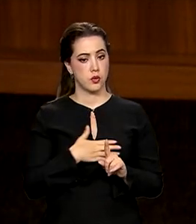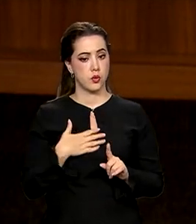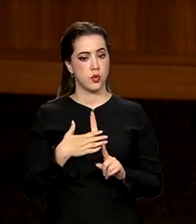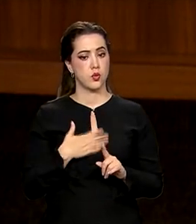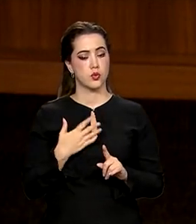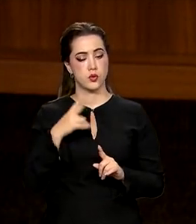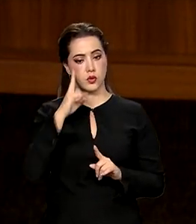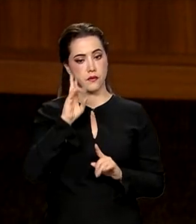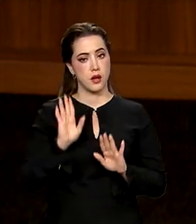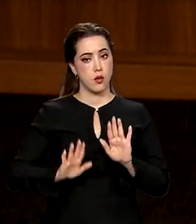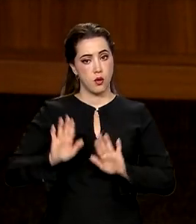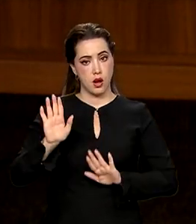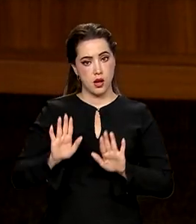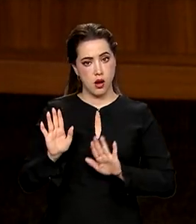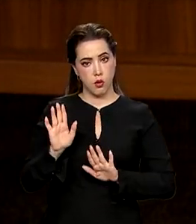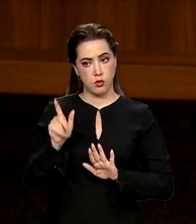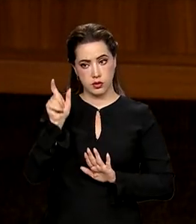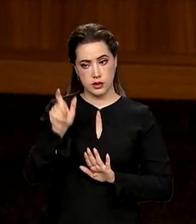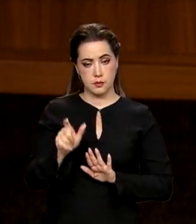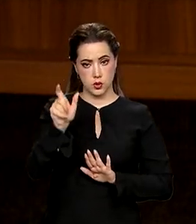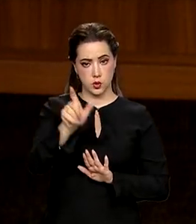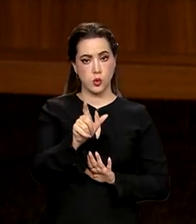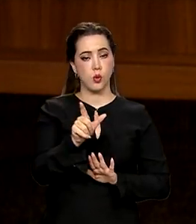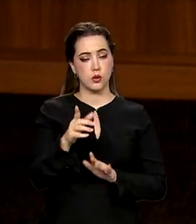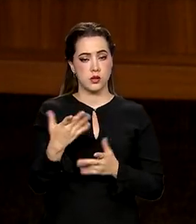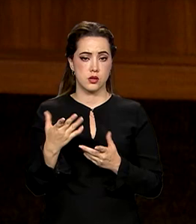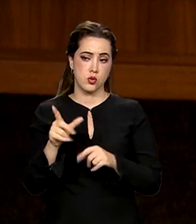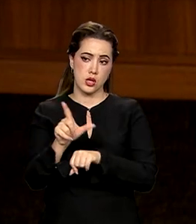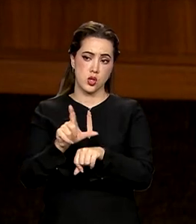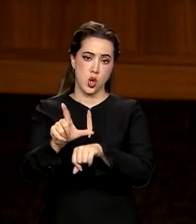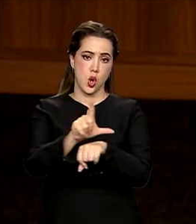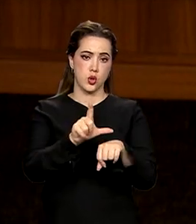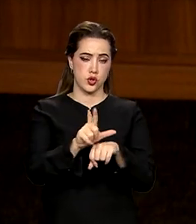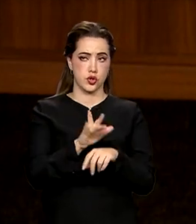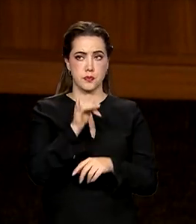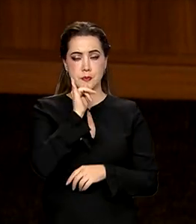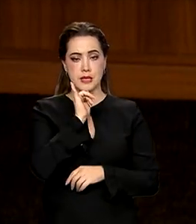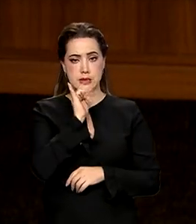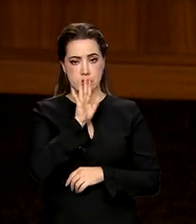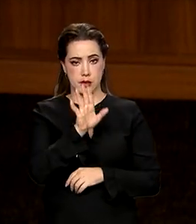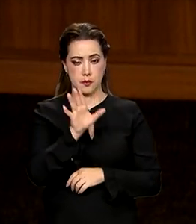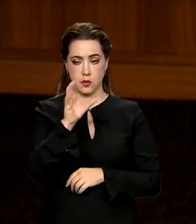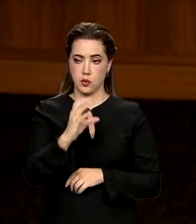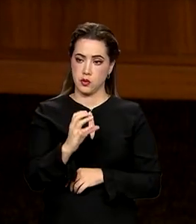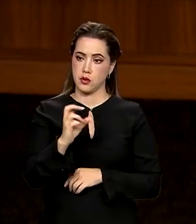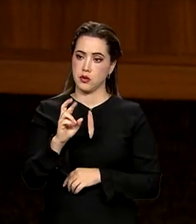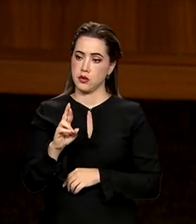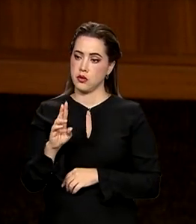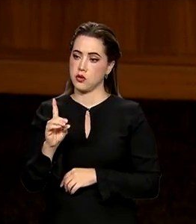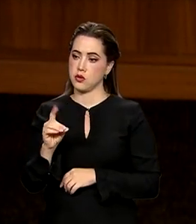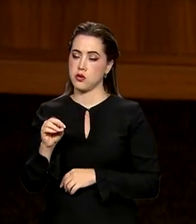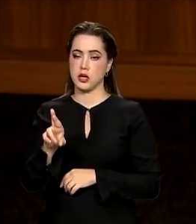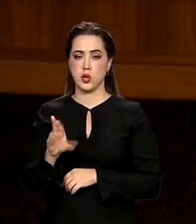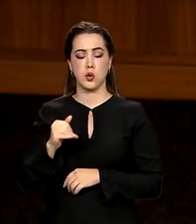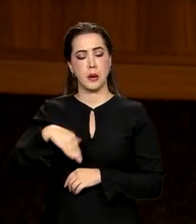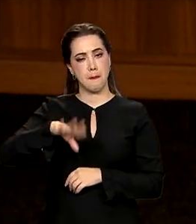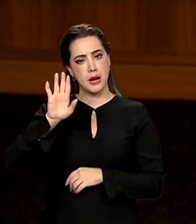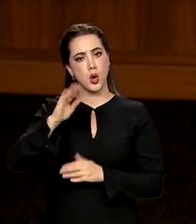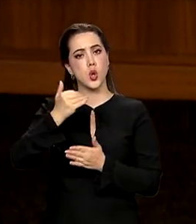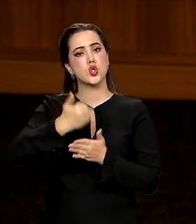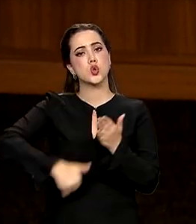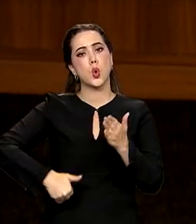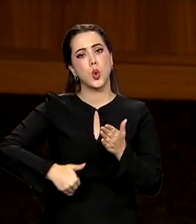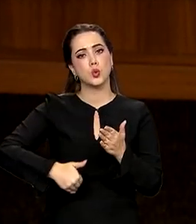leilão dos credores. O que significa isso? O credor que der o maior desconto vai